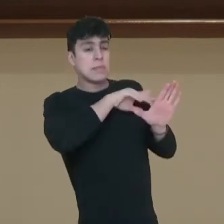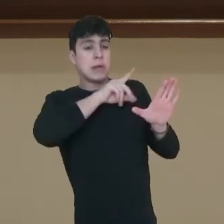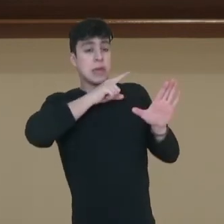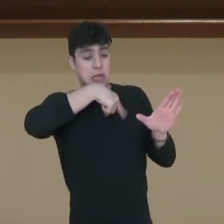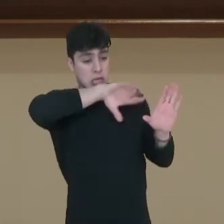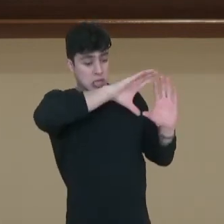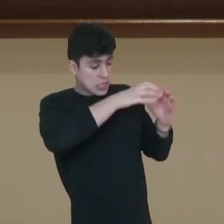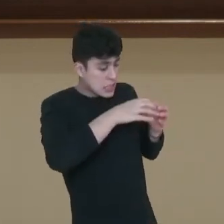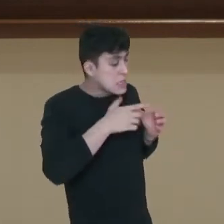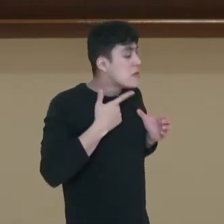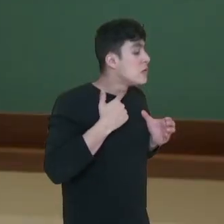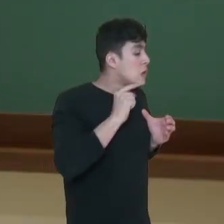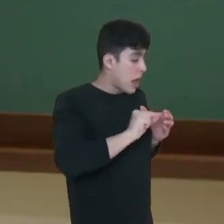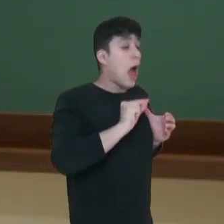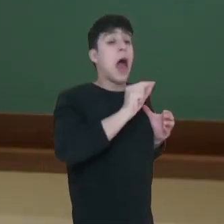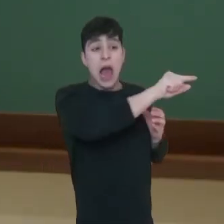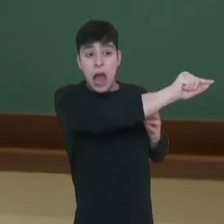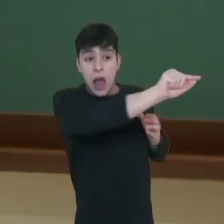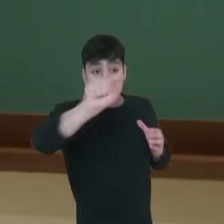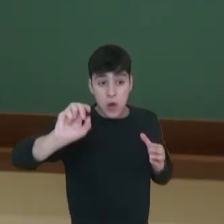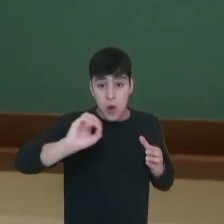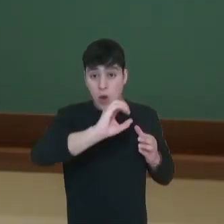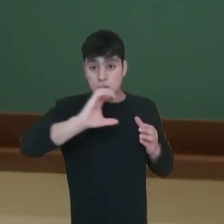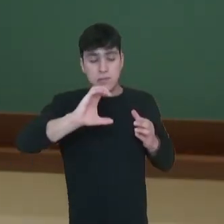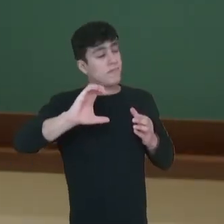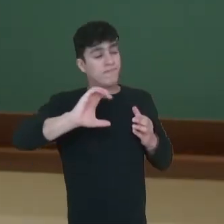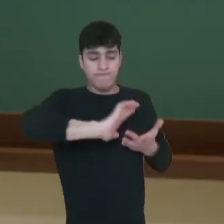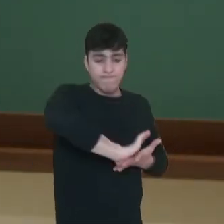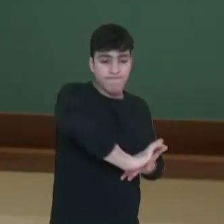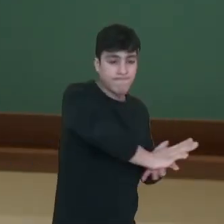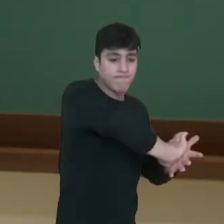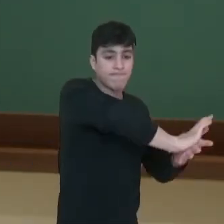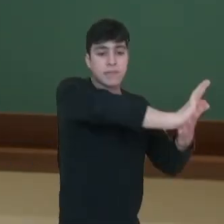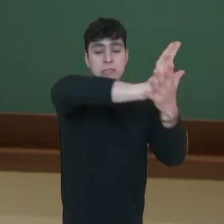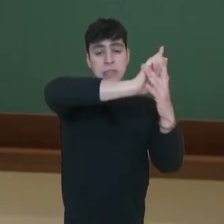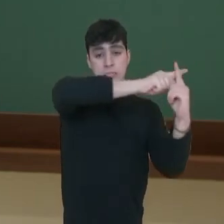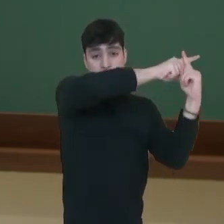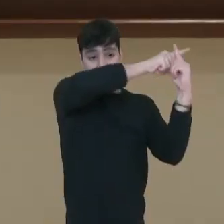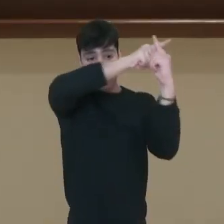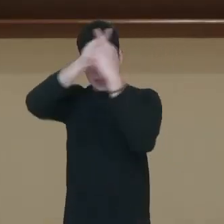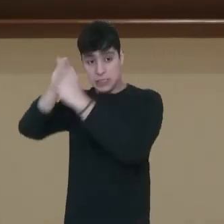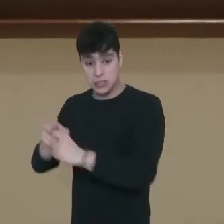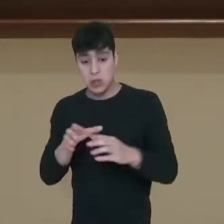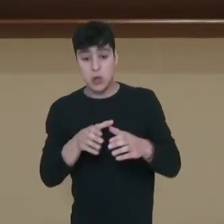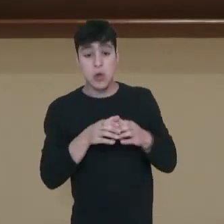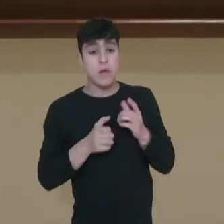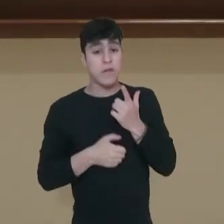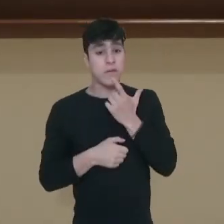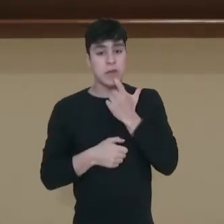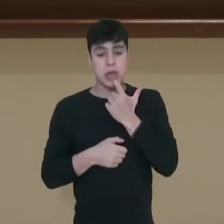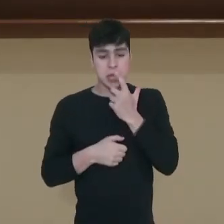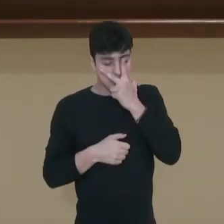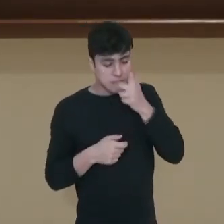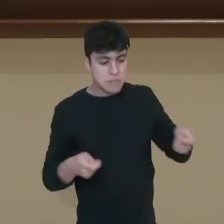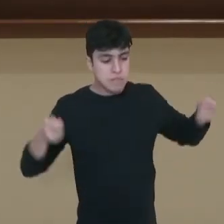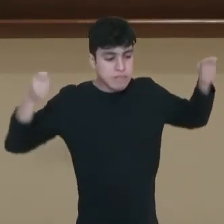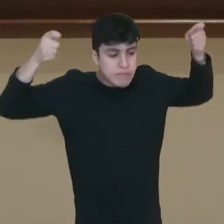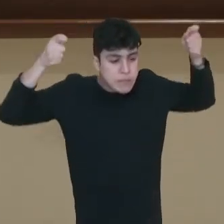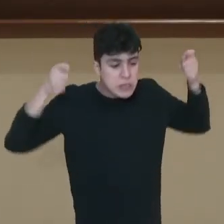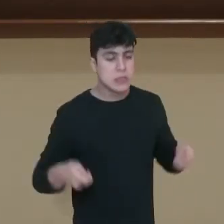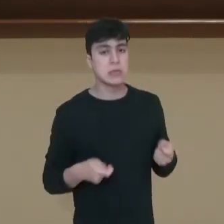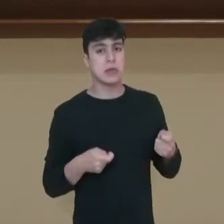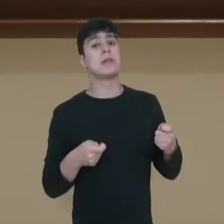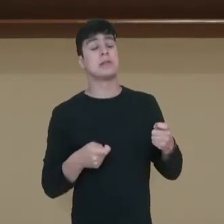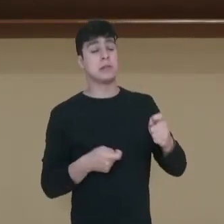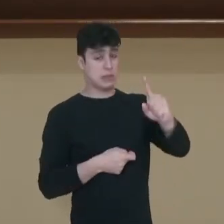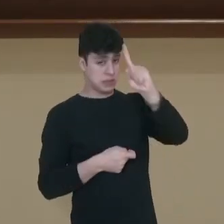perseguir qualquer ideal ocidental dentro da China, onde a Guarda Vermelha impunha de uma maneira até certa